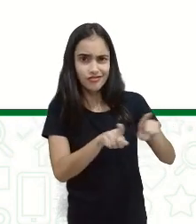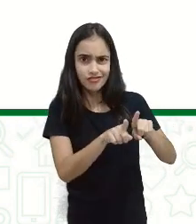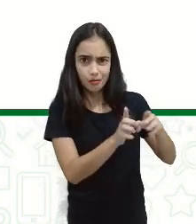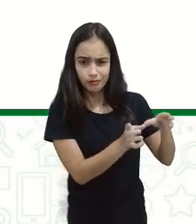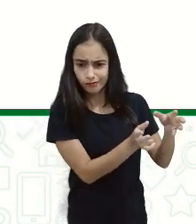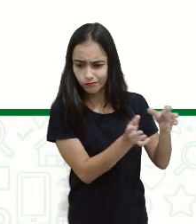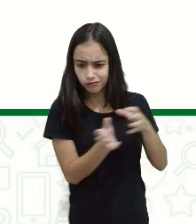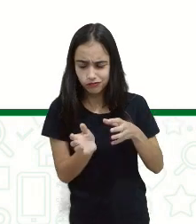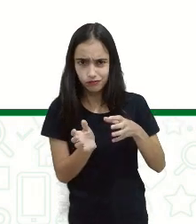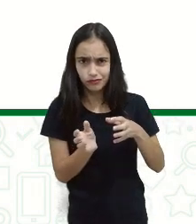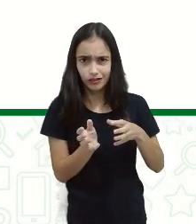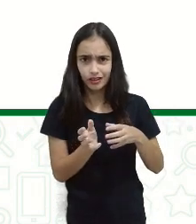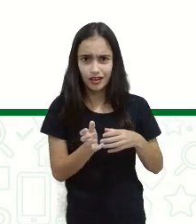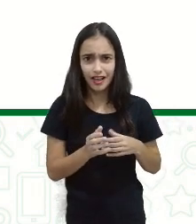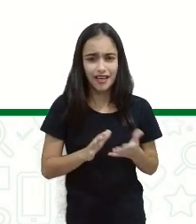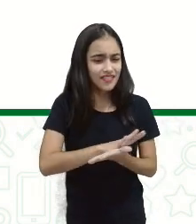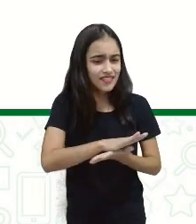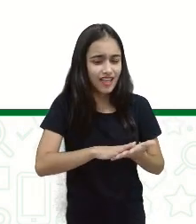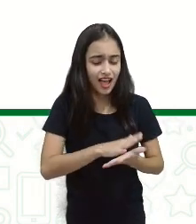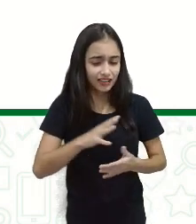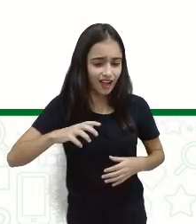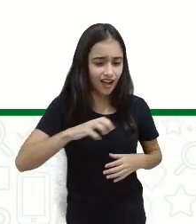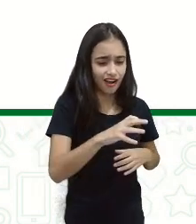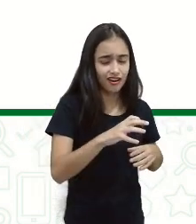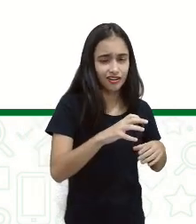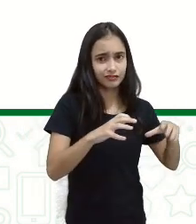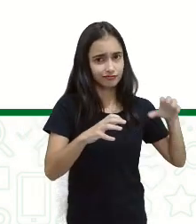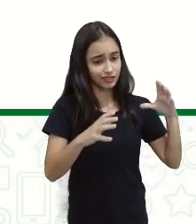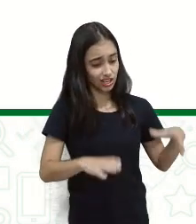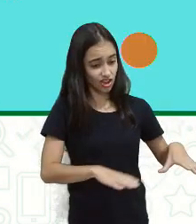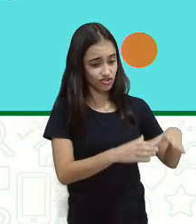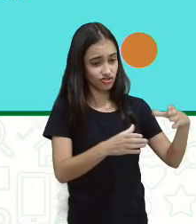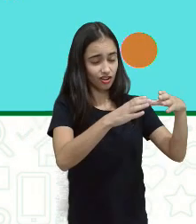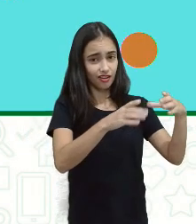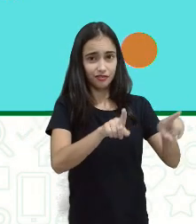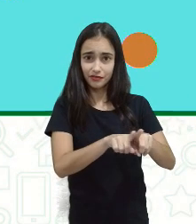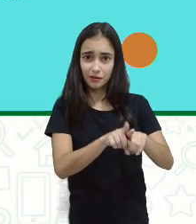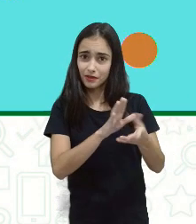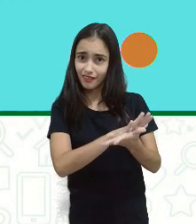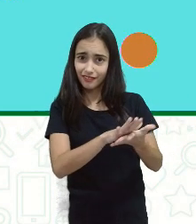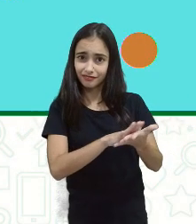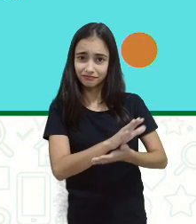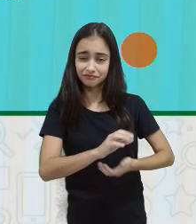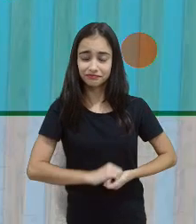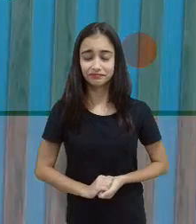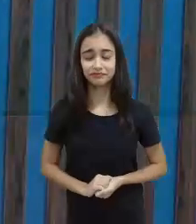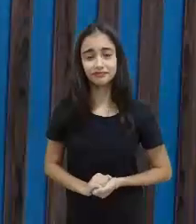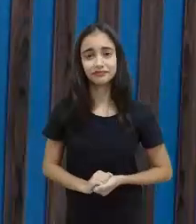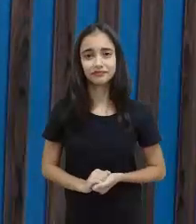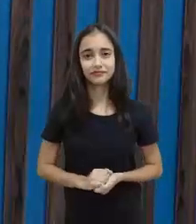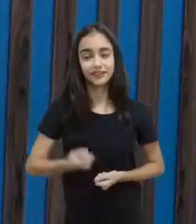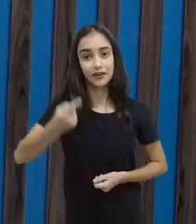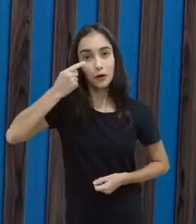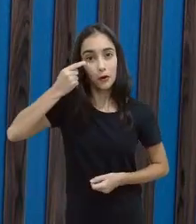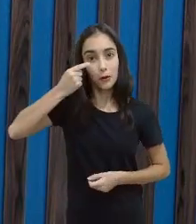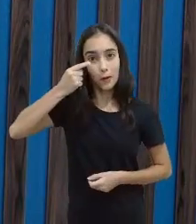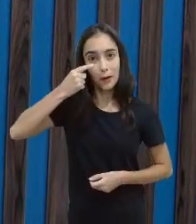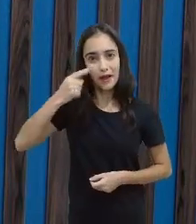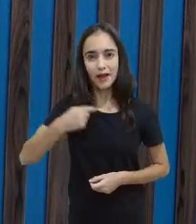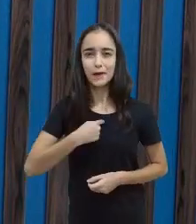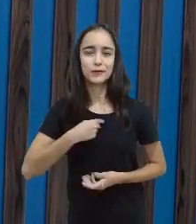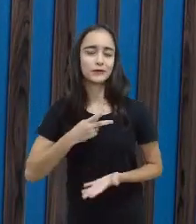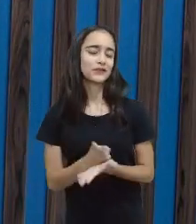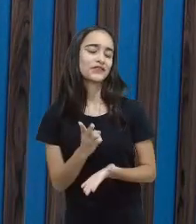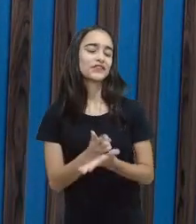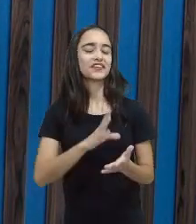Nem a aranha arranha a jarra. Nem a jarra arranha a aranha. Olha só, minha gente, eu sempre amei